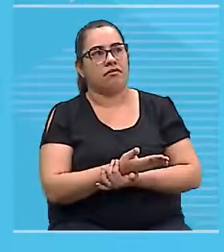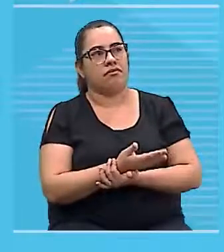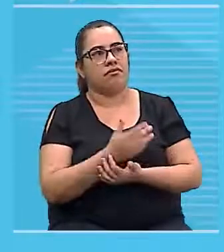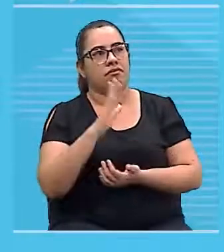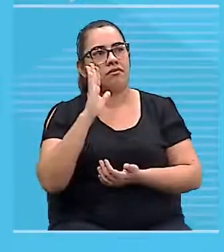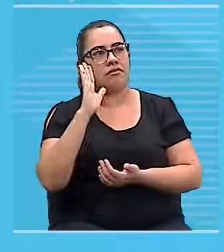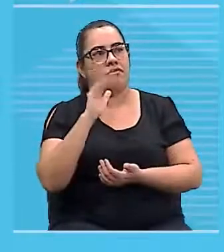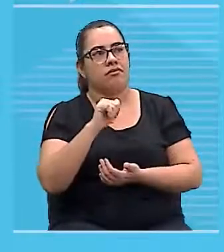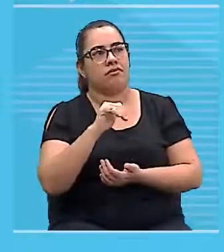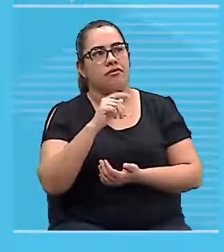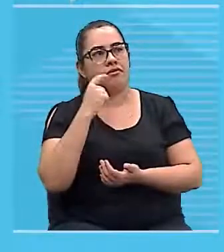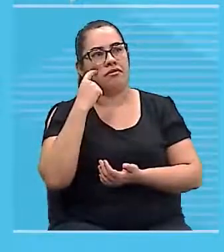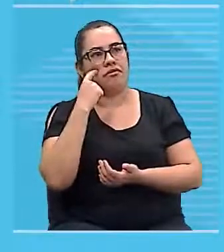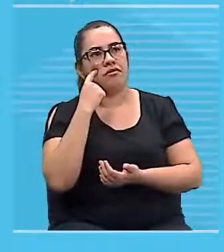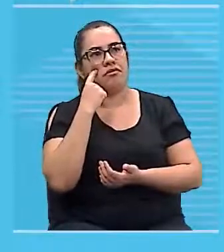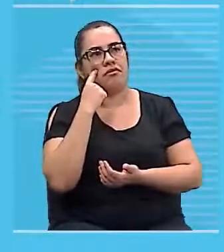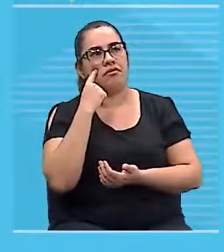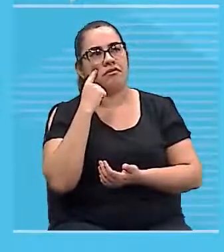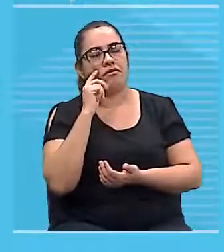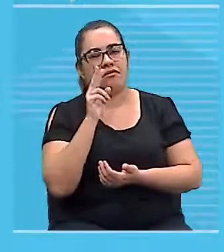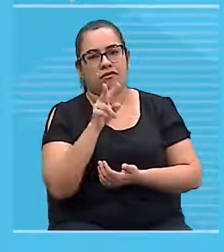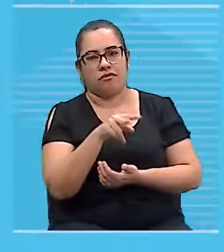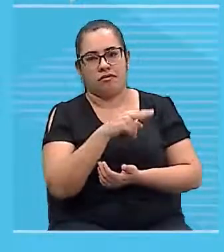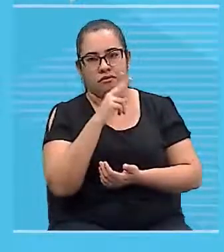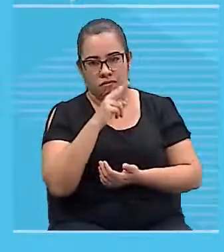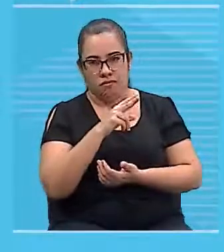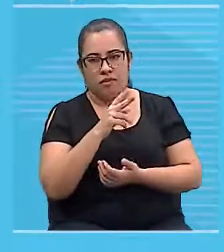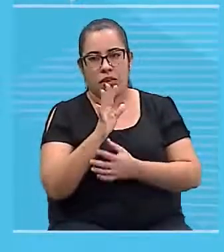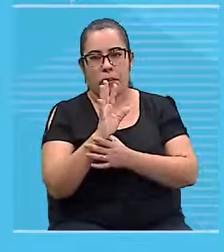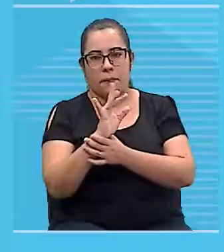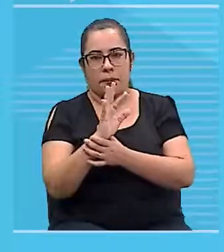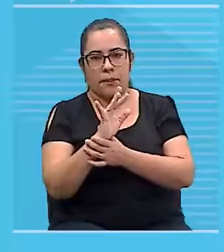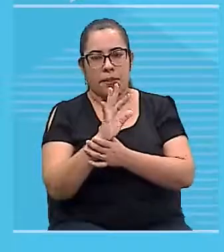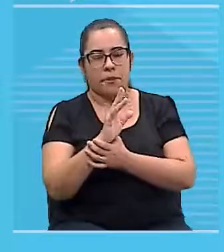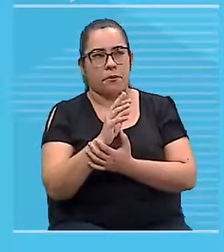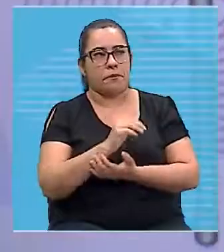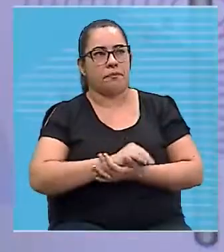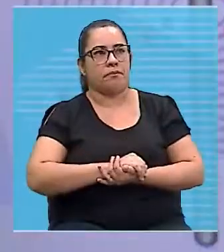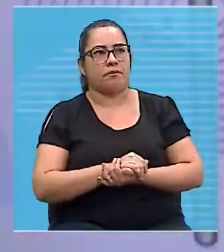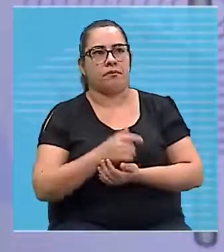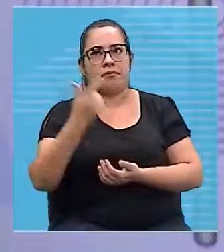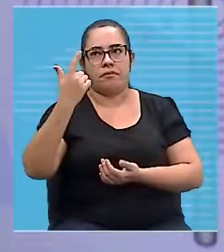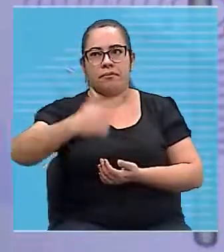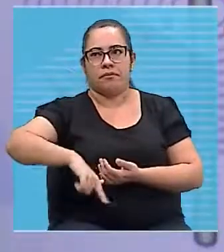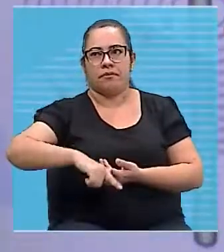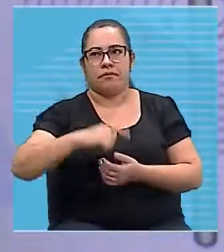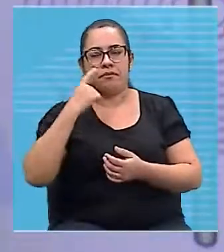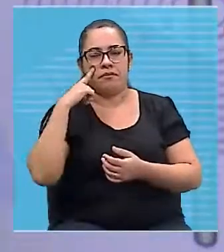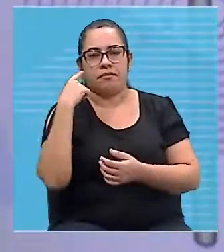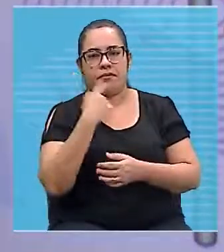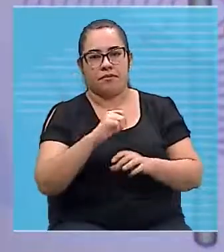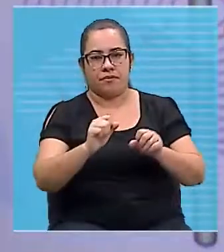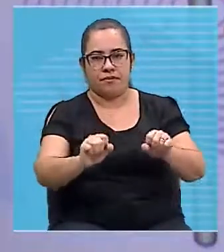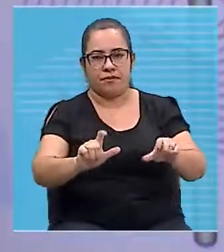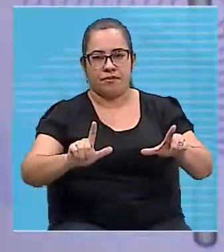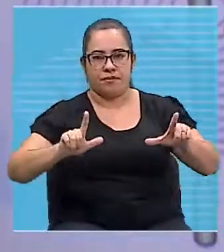gente vai tentar agora representar esse campo magnético. De novo, Fernando, pode dar aquele close?